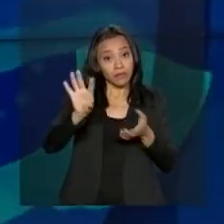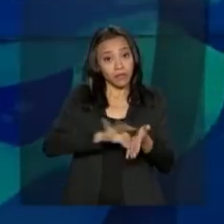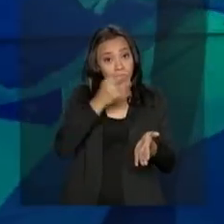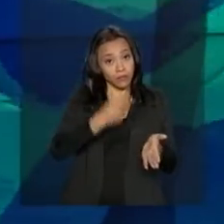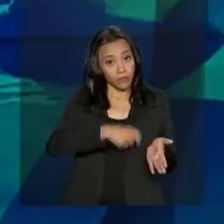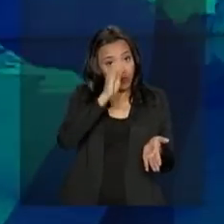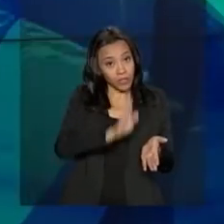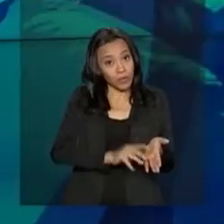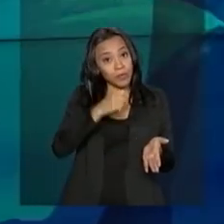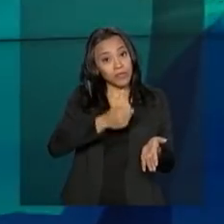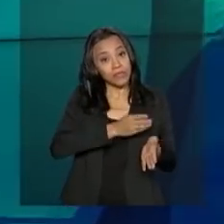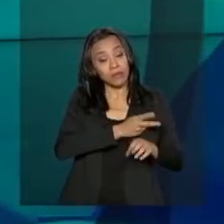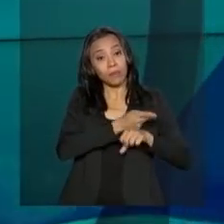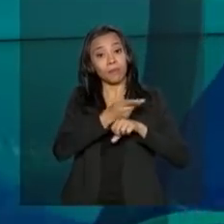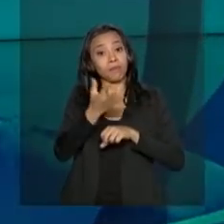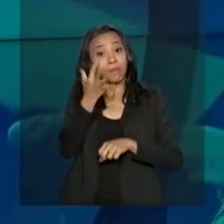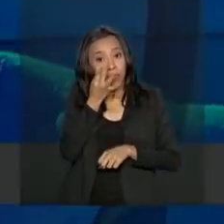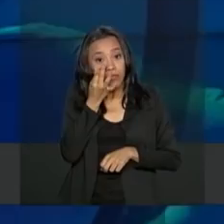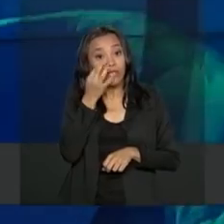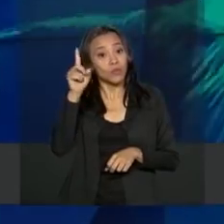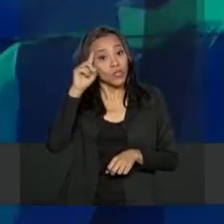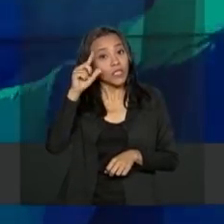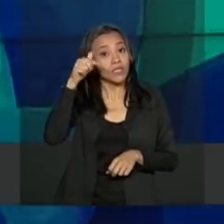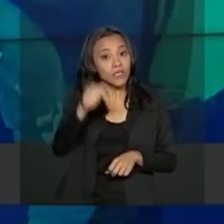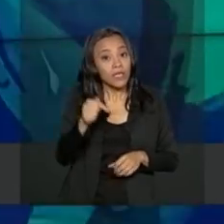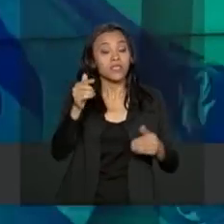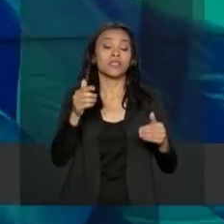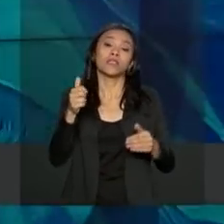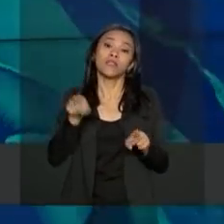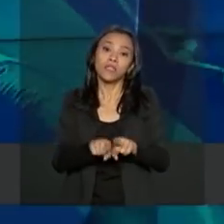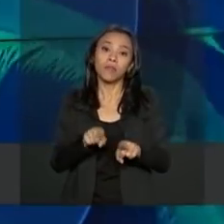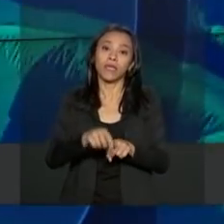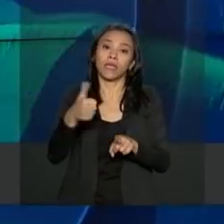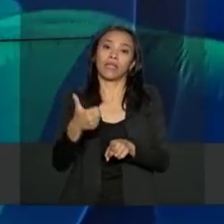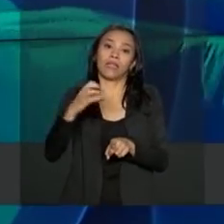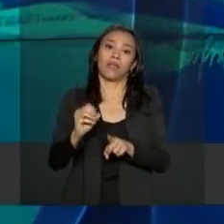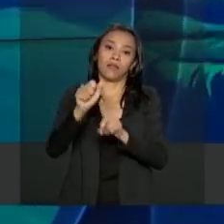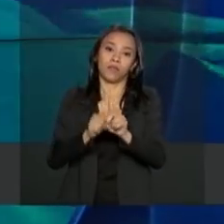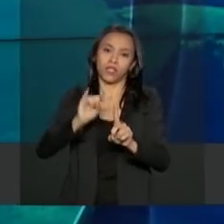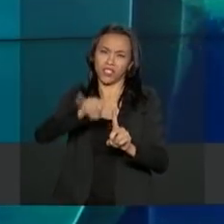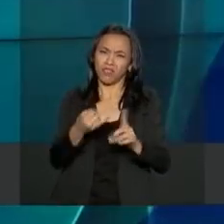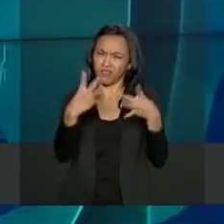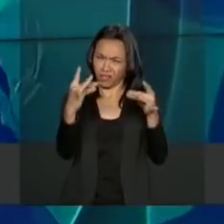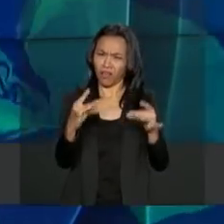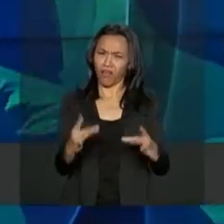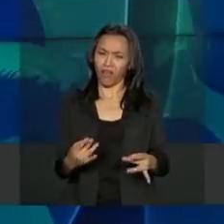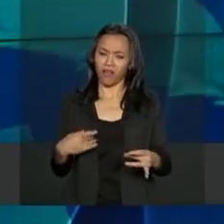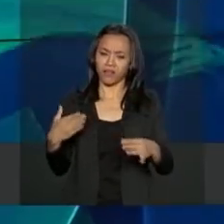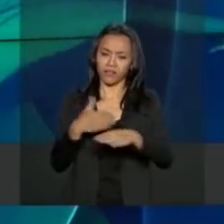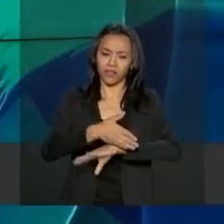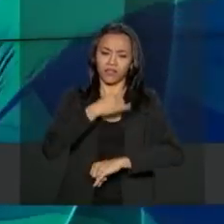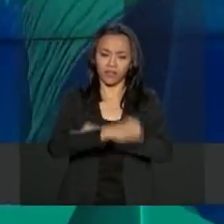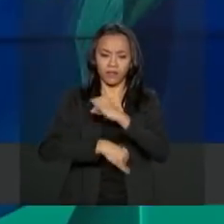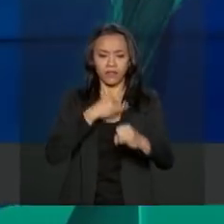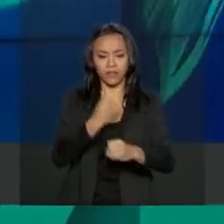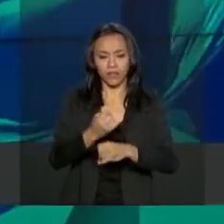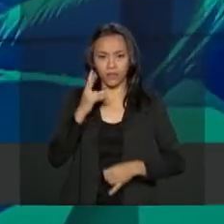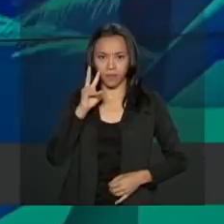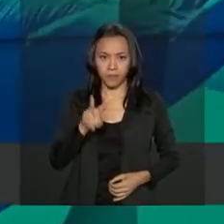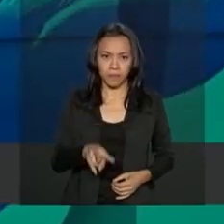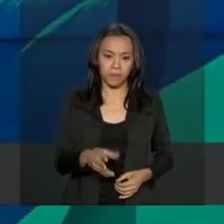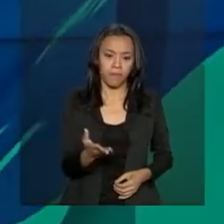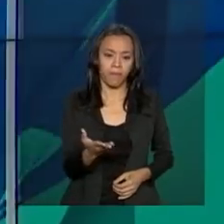devem se apresentar entre os dias 7 e 10 de janeiro. Todos os detalhes estão no site maismedicos.gov